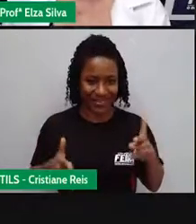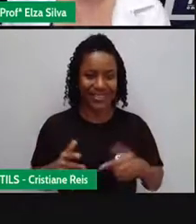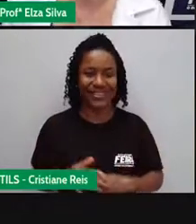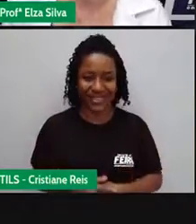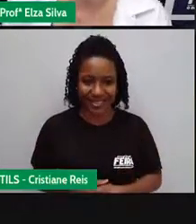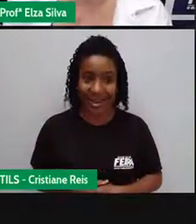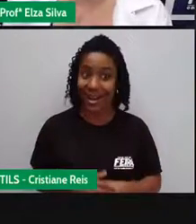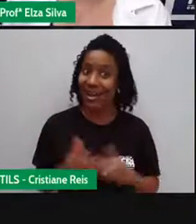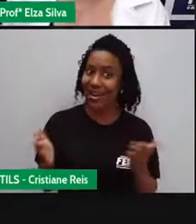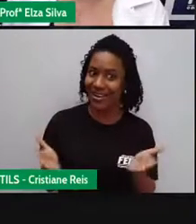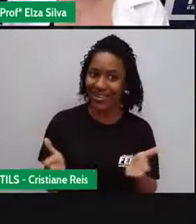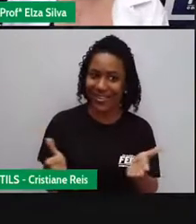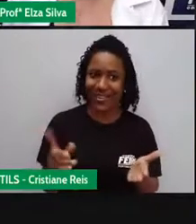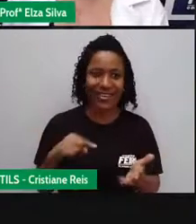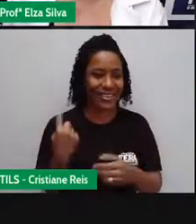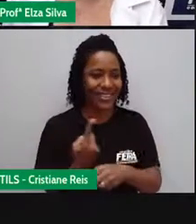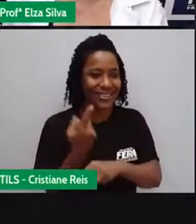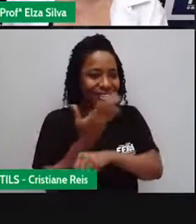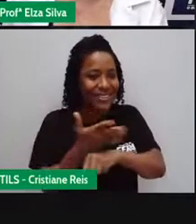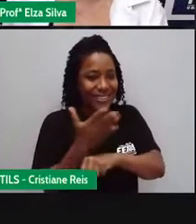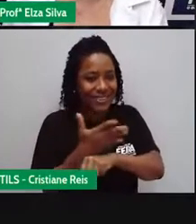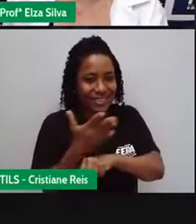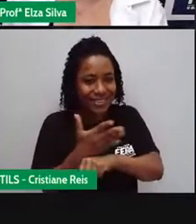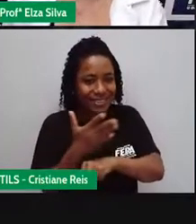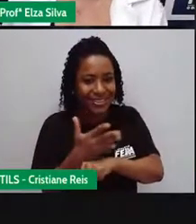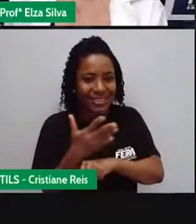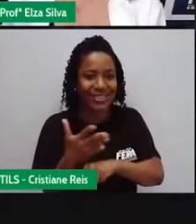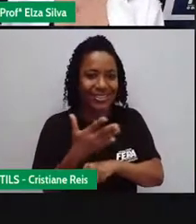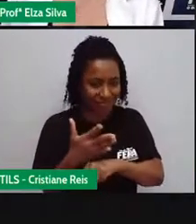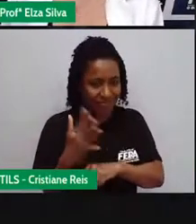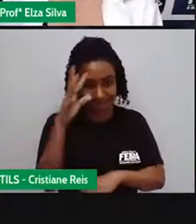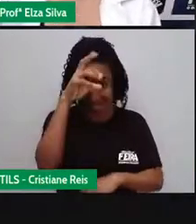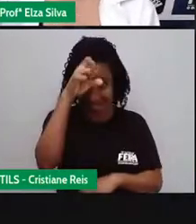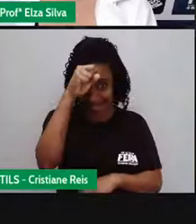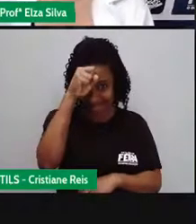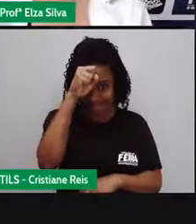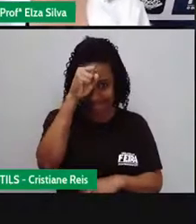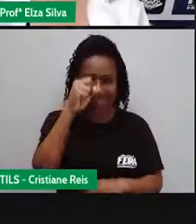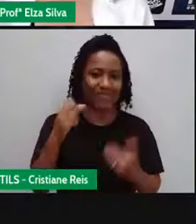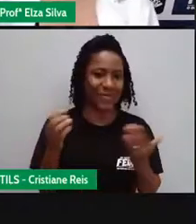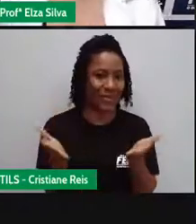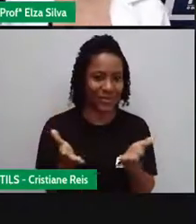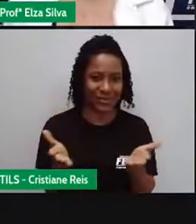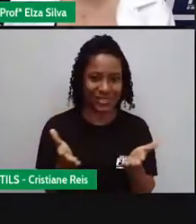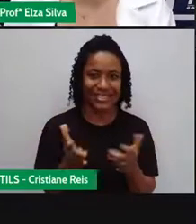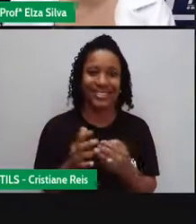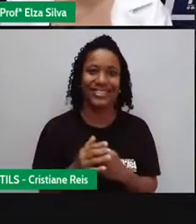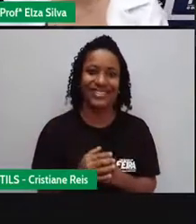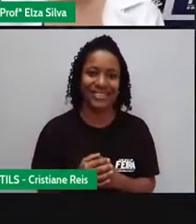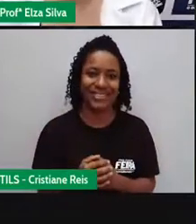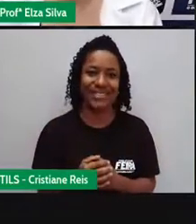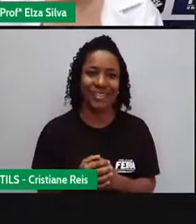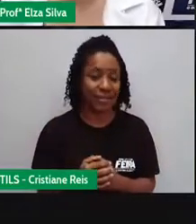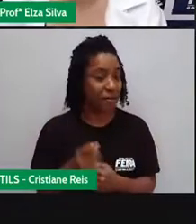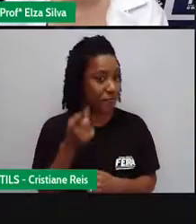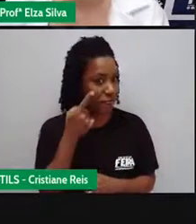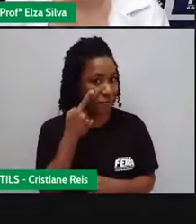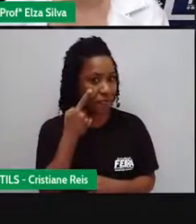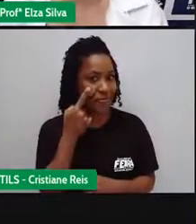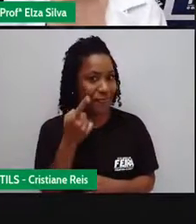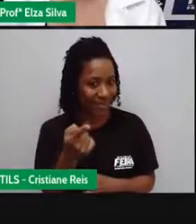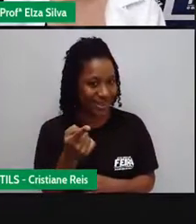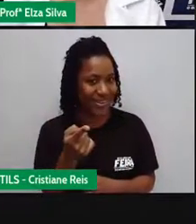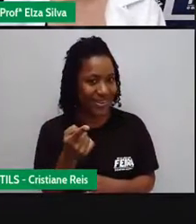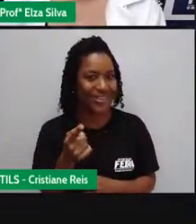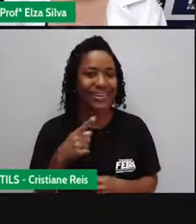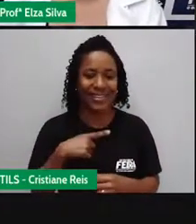nós praticarmos O conhecimento Que nós aprendemos hoje So much fun E é uma atividade Muito